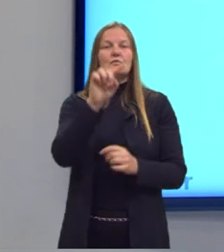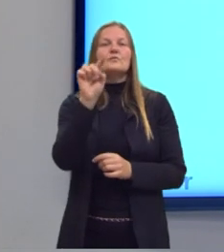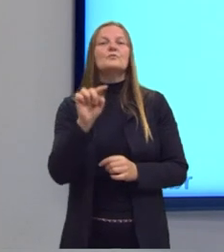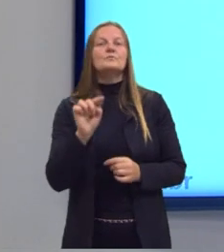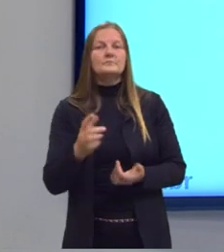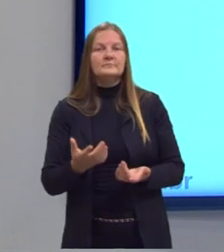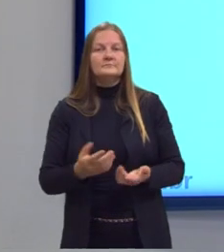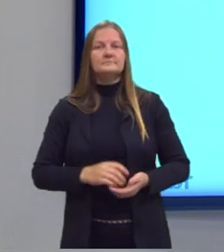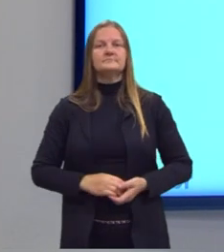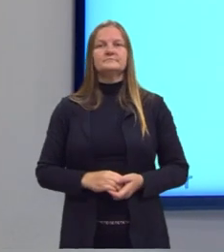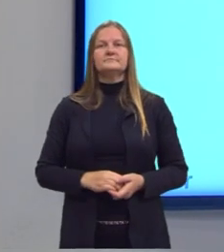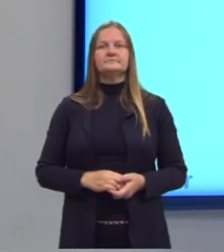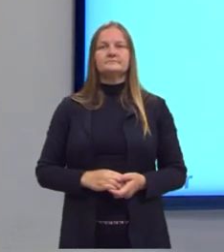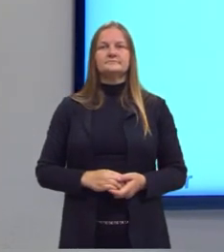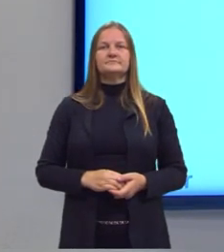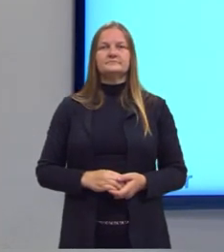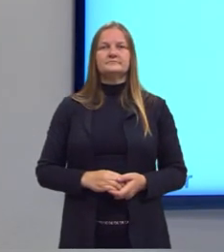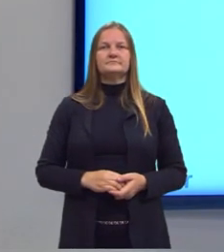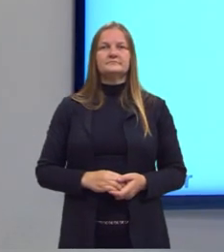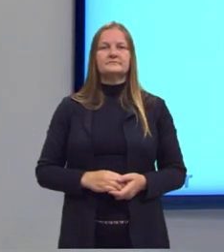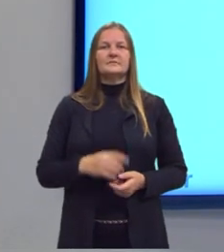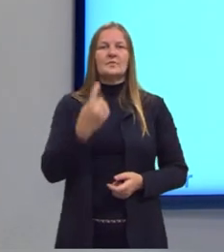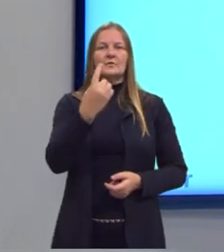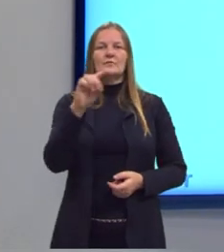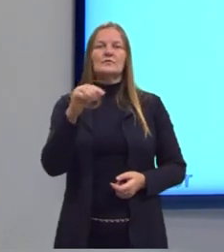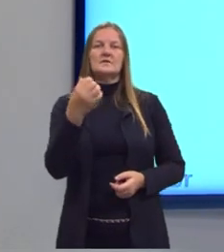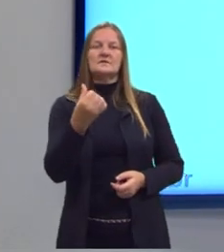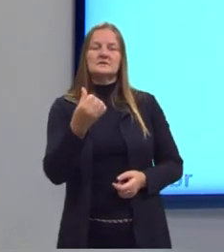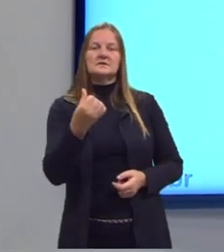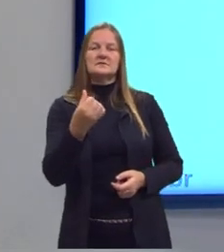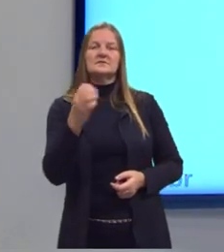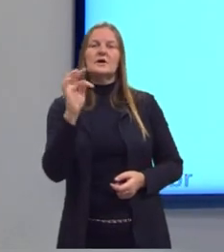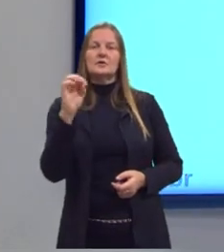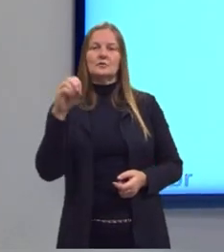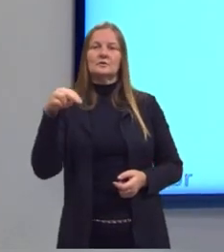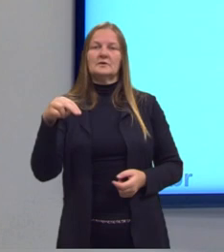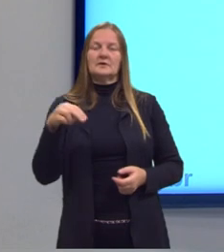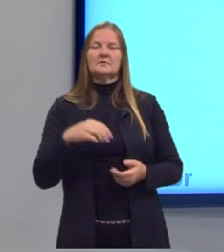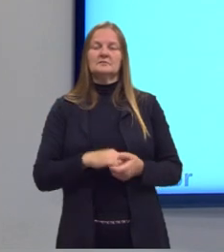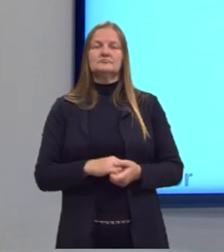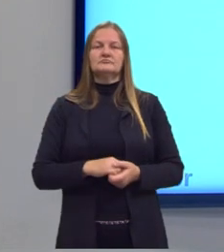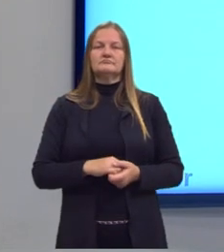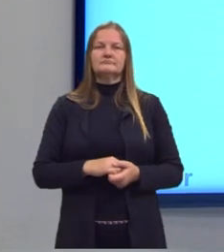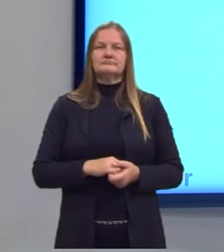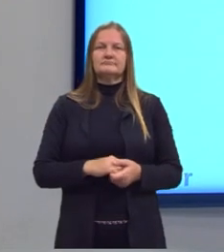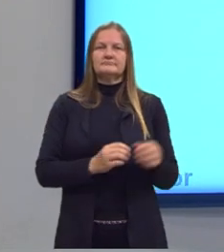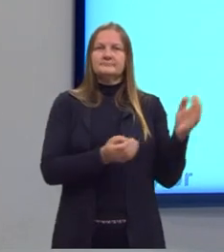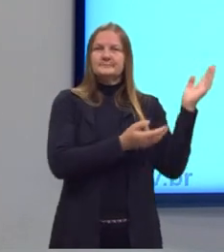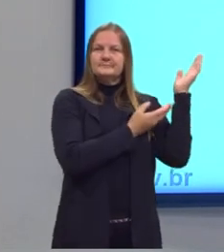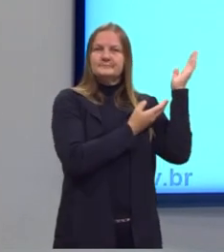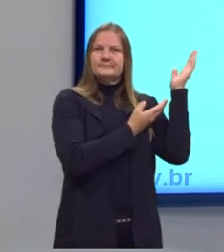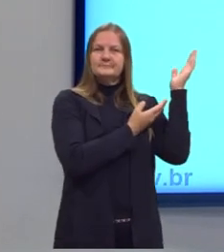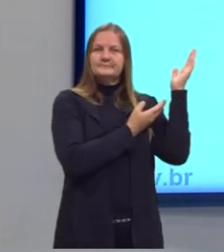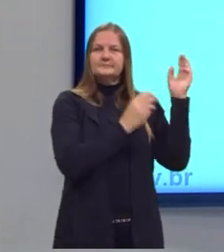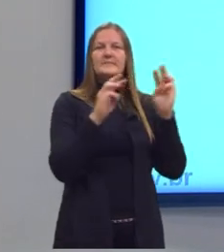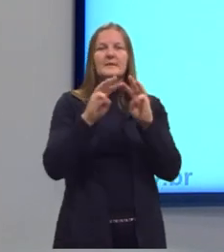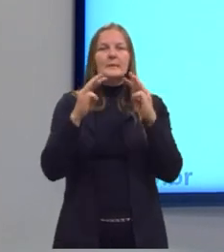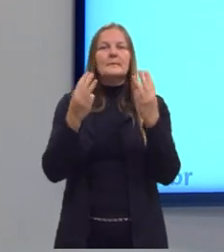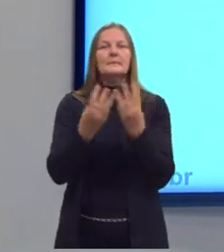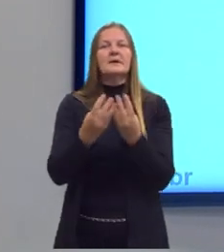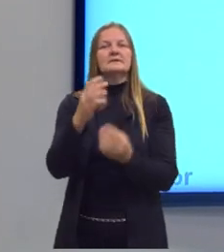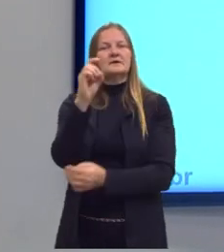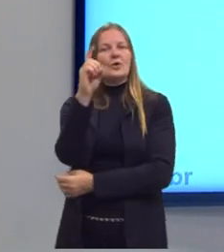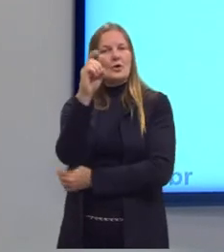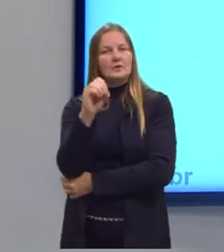obter o valor de 1,6 toneladas. Essa é a massa do óxido de ferro.